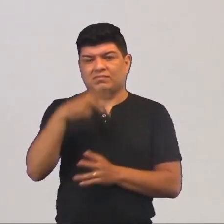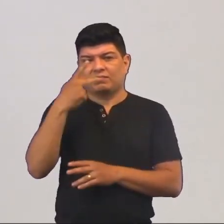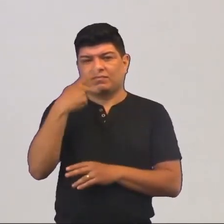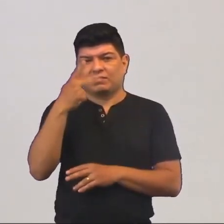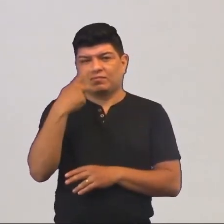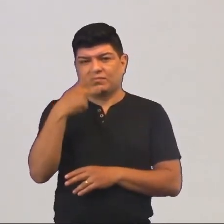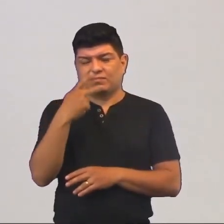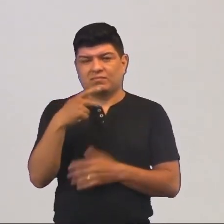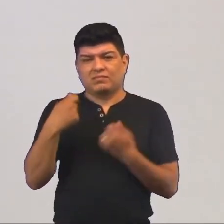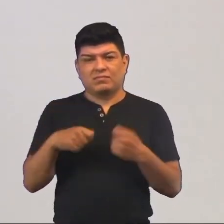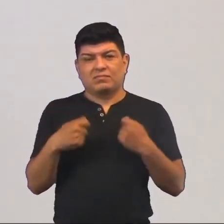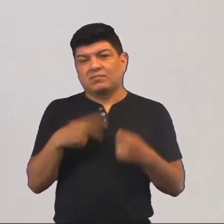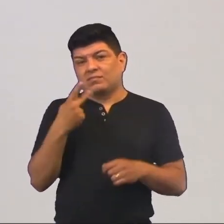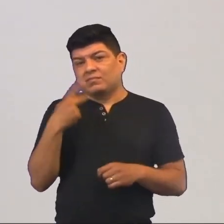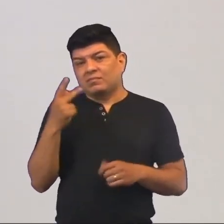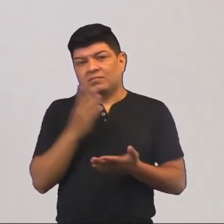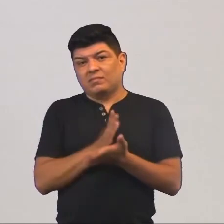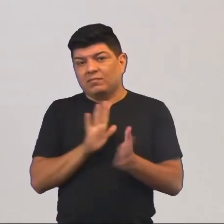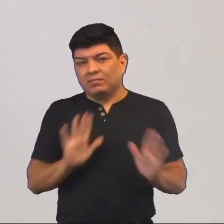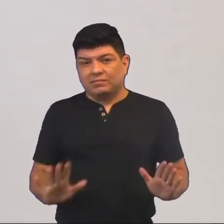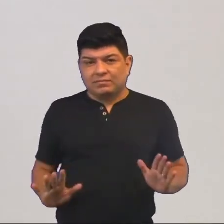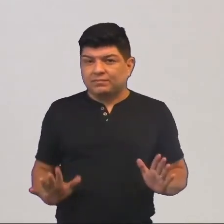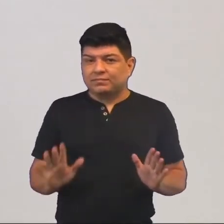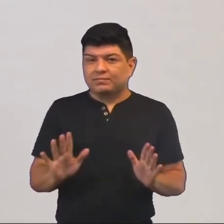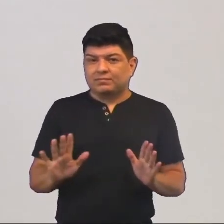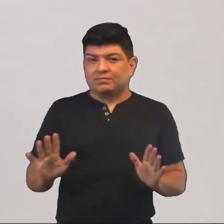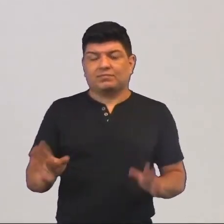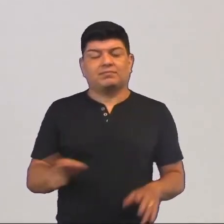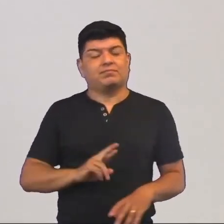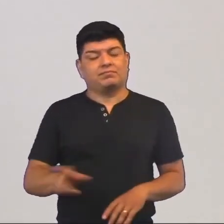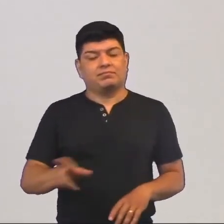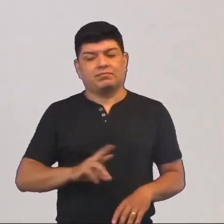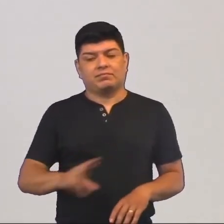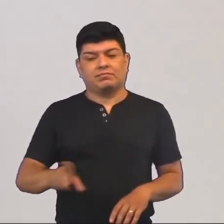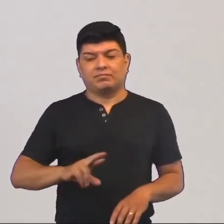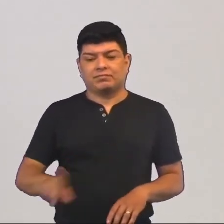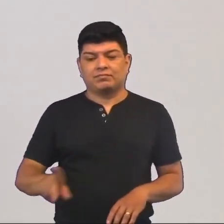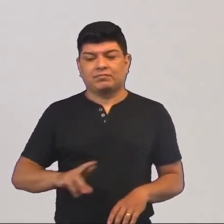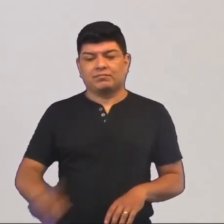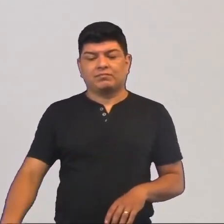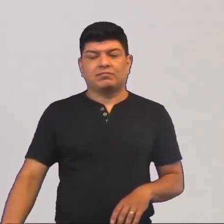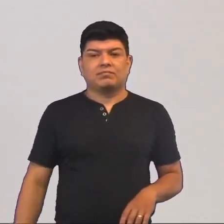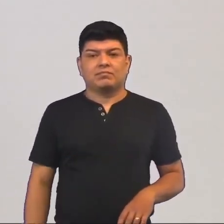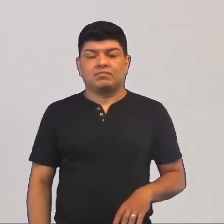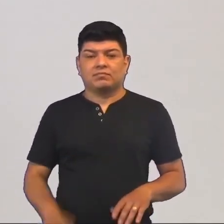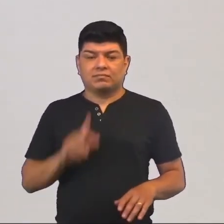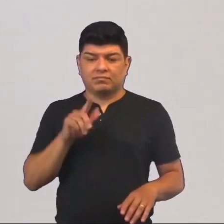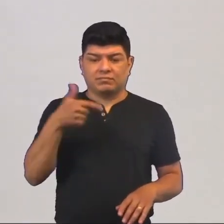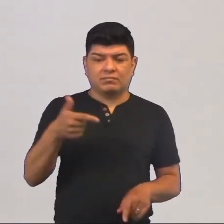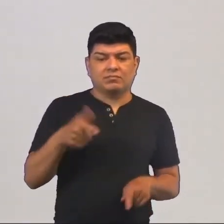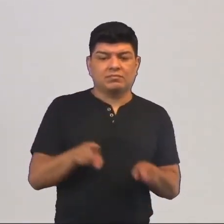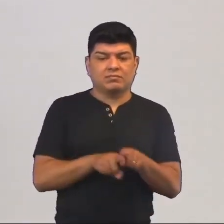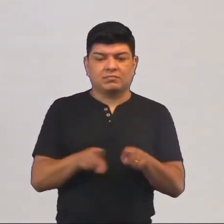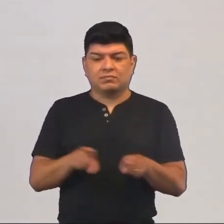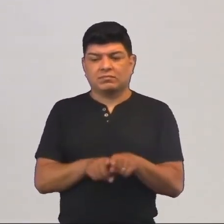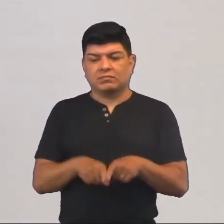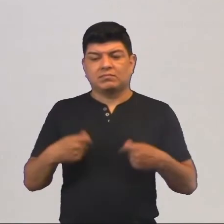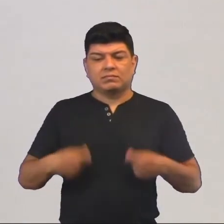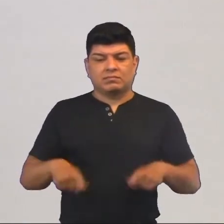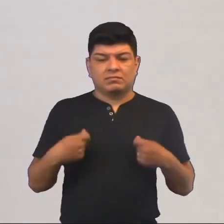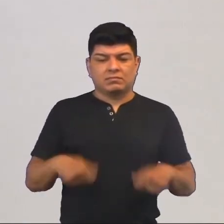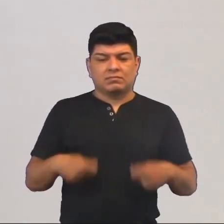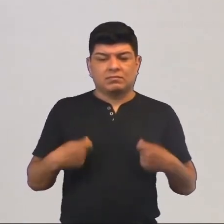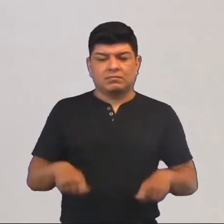falar o que tem que ser falado e acabou. O teatro é isso, não é só isso, meu amigo. Tem muitas outras coisas que